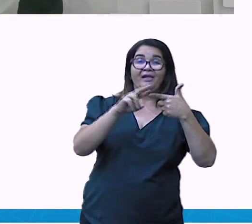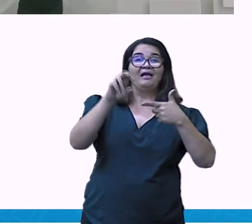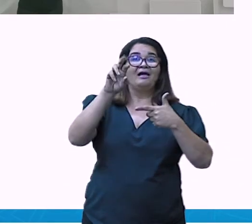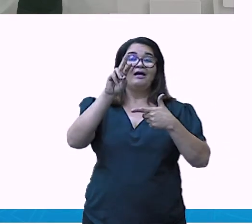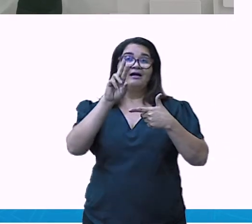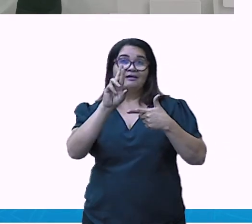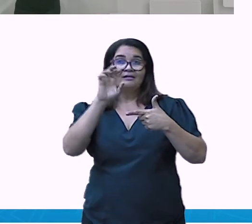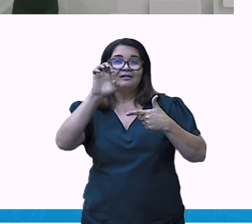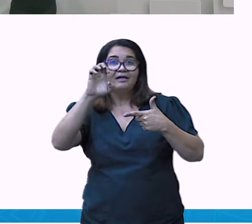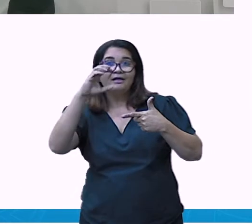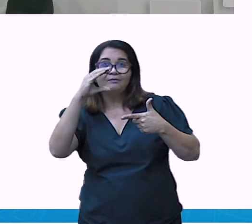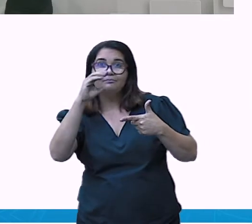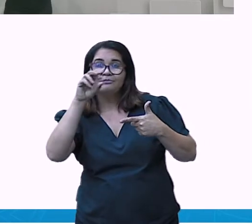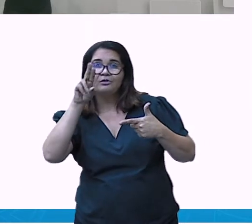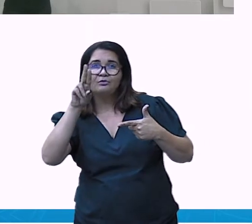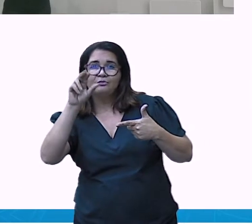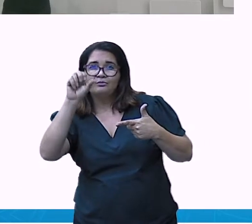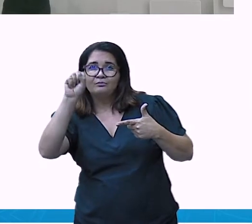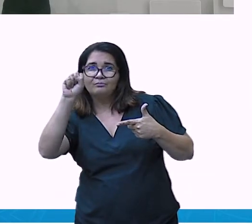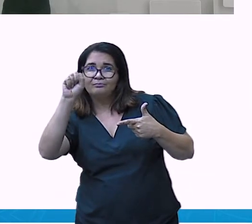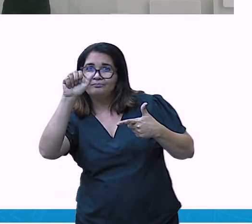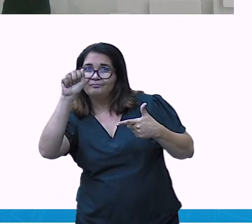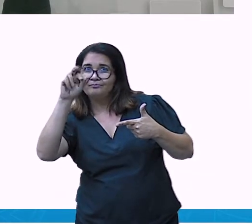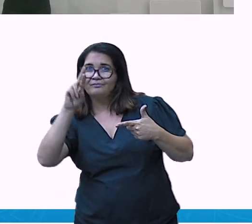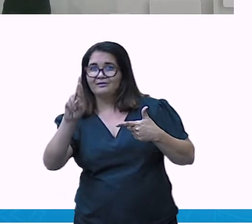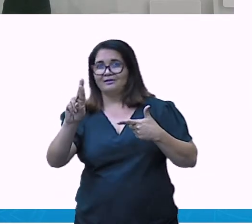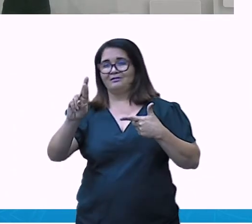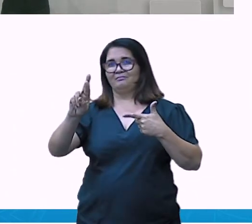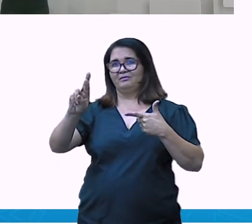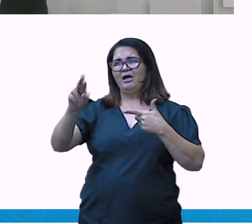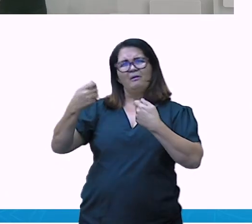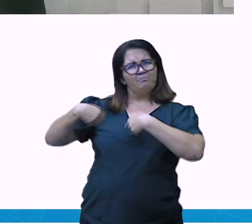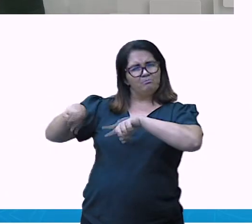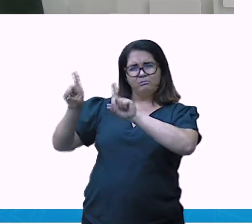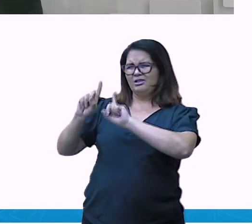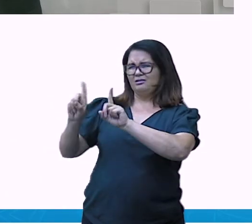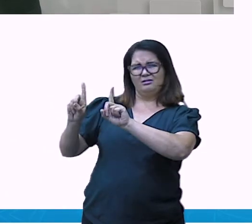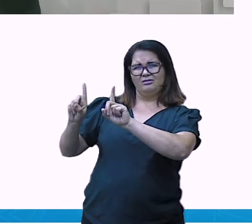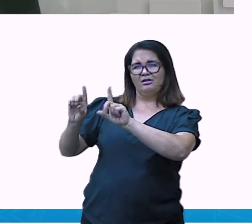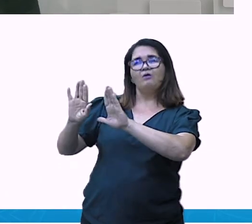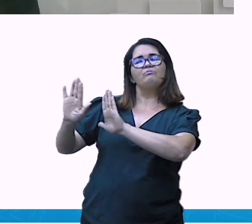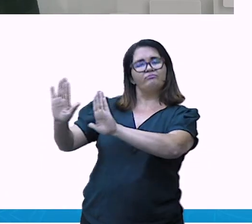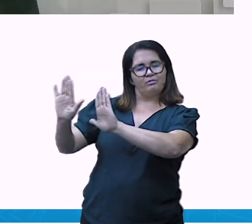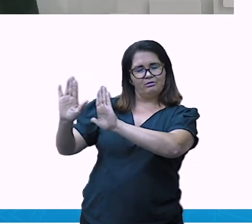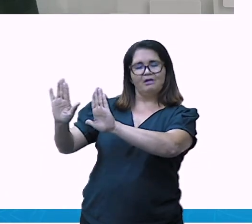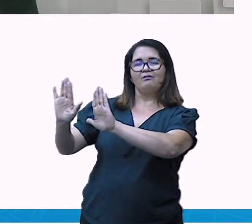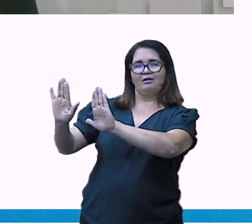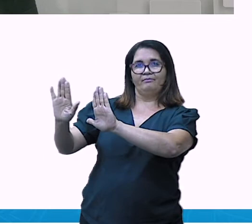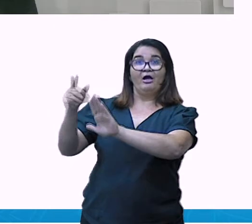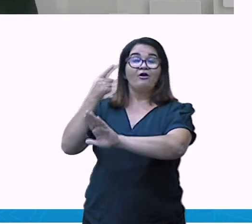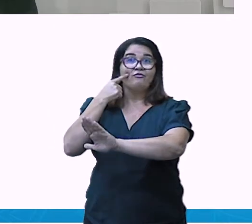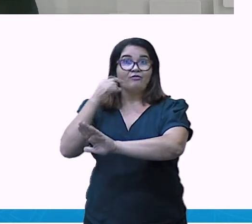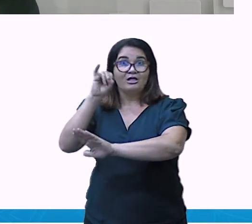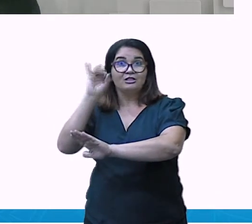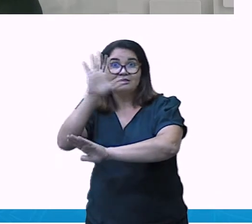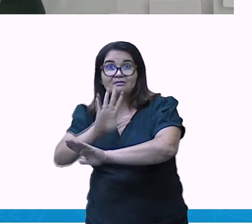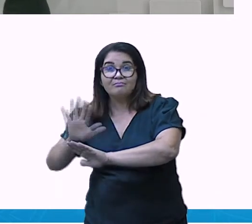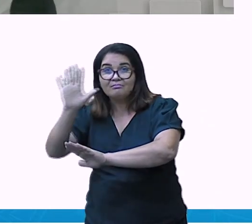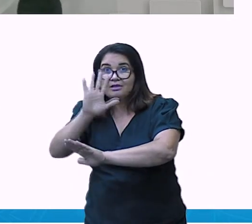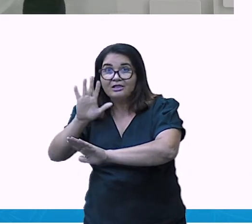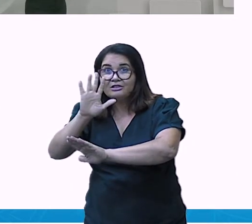né, que são preocupadas com o meio ambiente. Trouxe aqui a imagem de alguns produtos pra vocês.